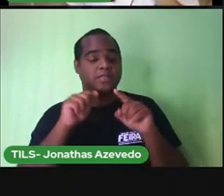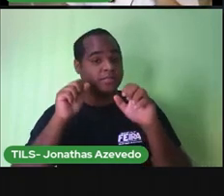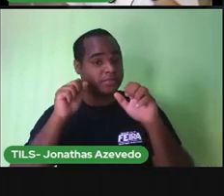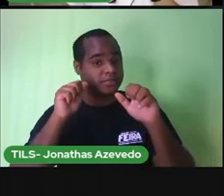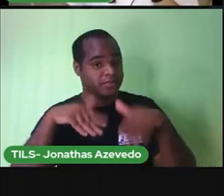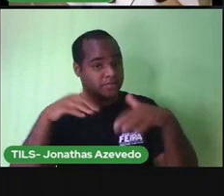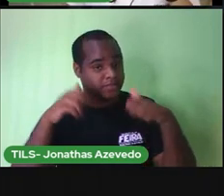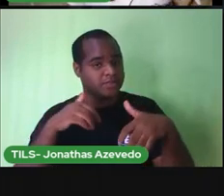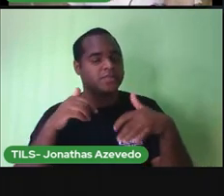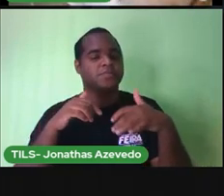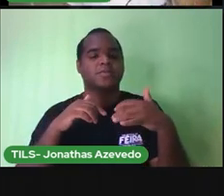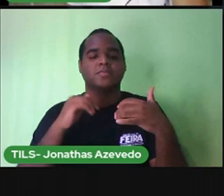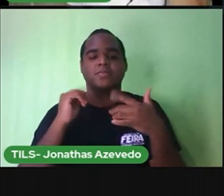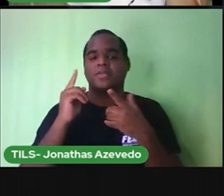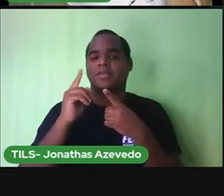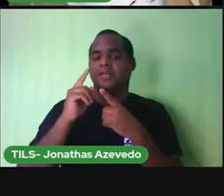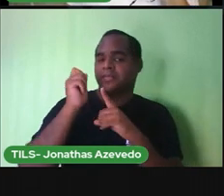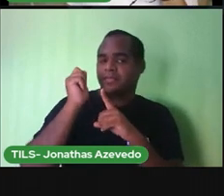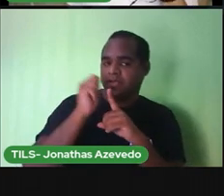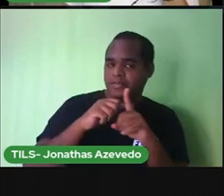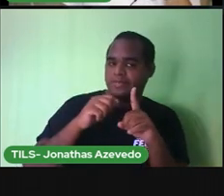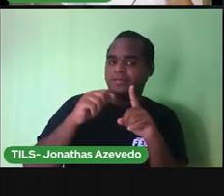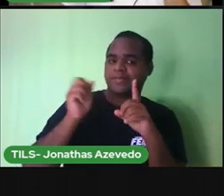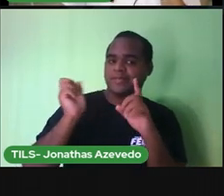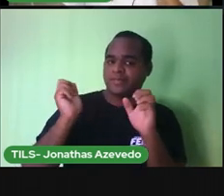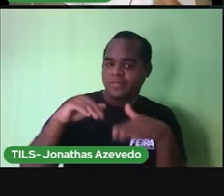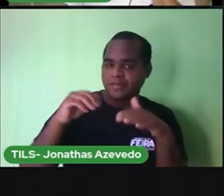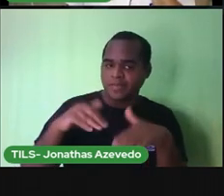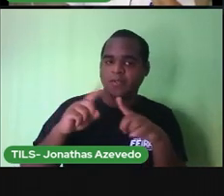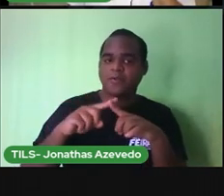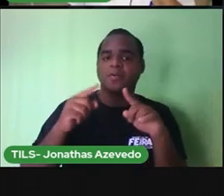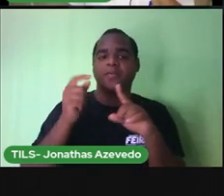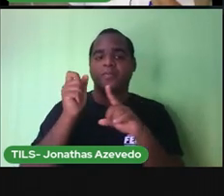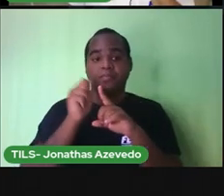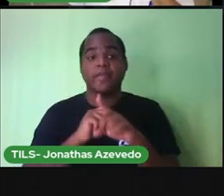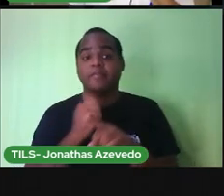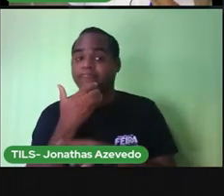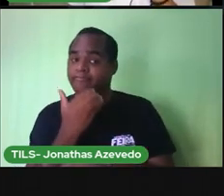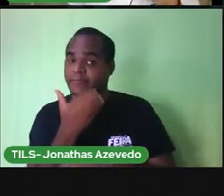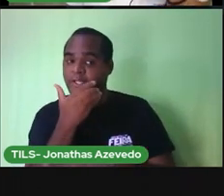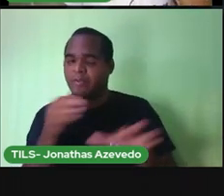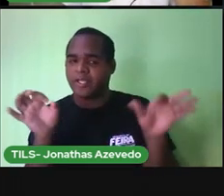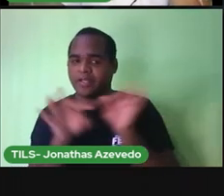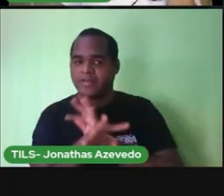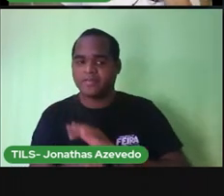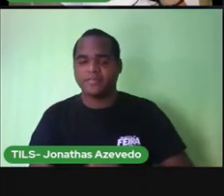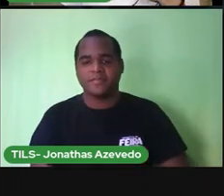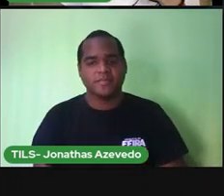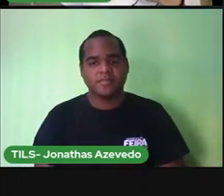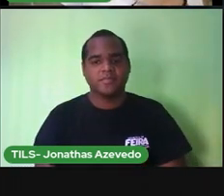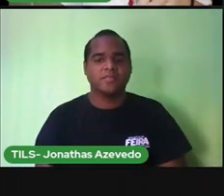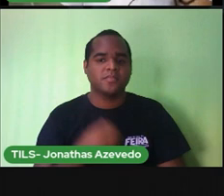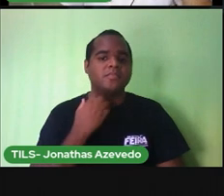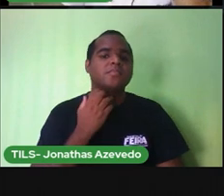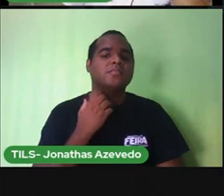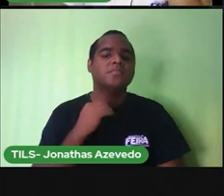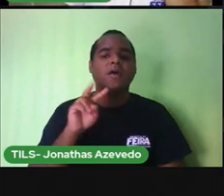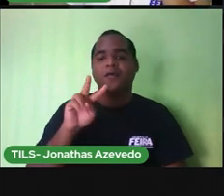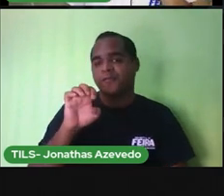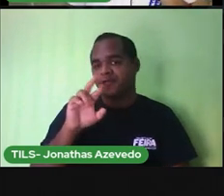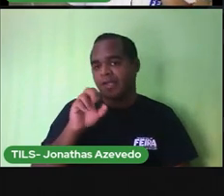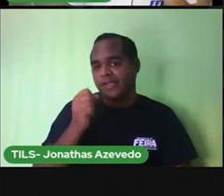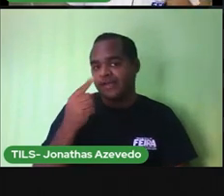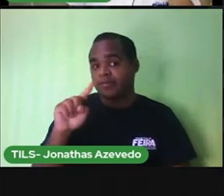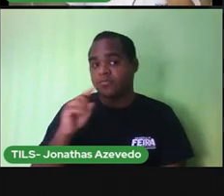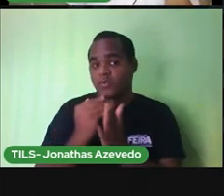A primavera começa em setembro e termina em dezembro. O verão começa